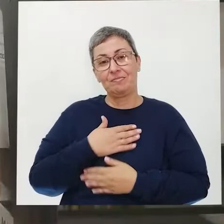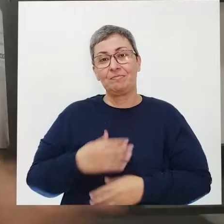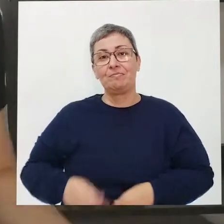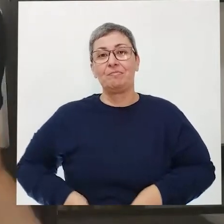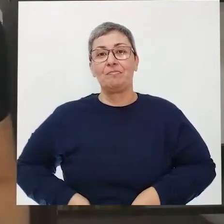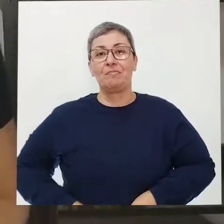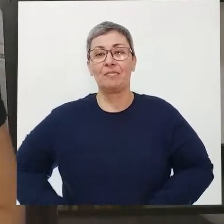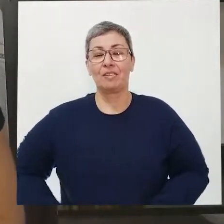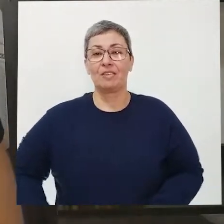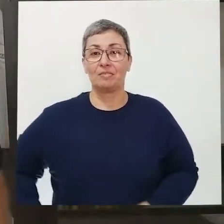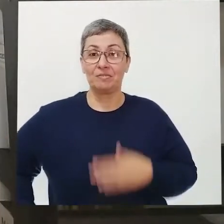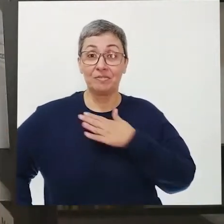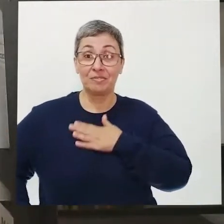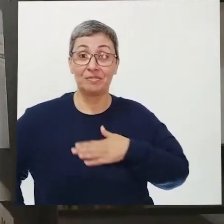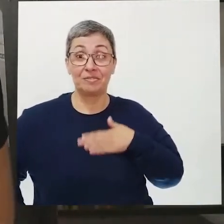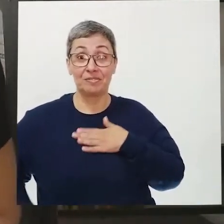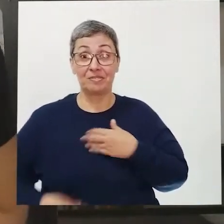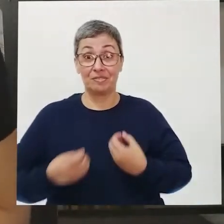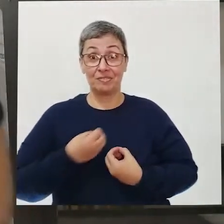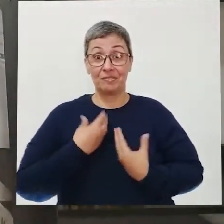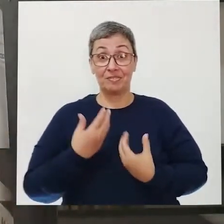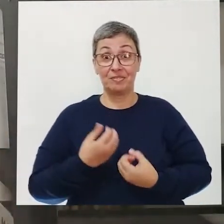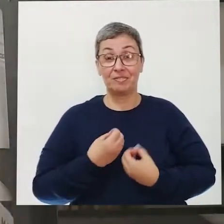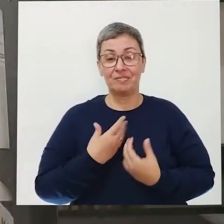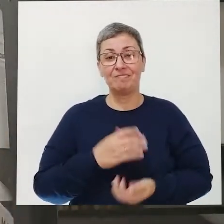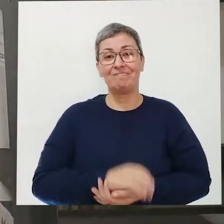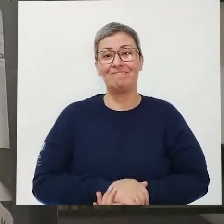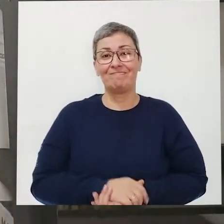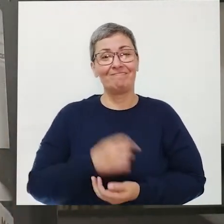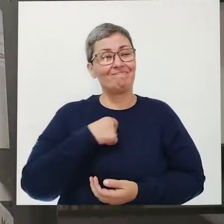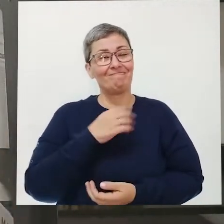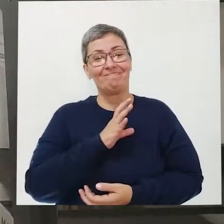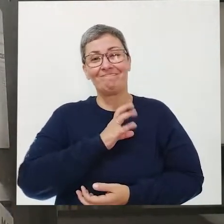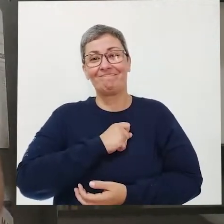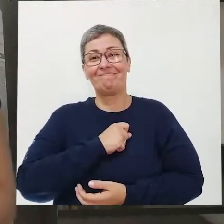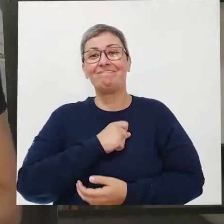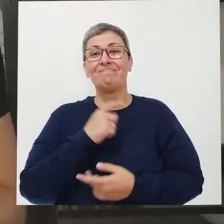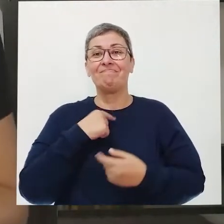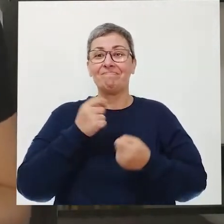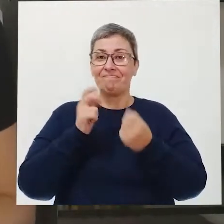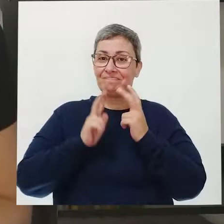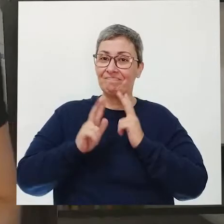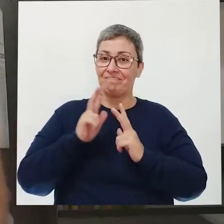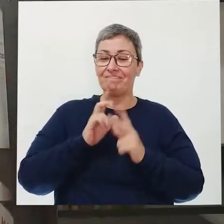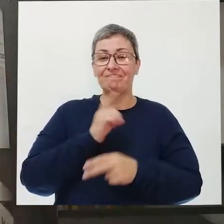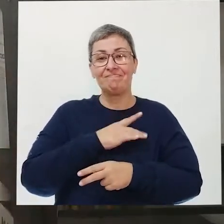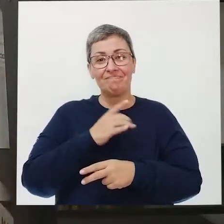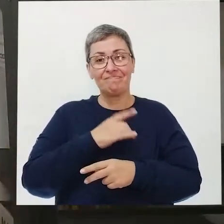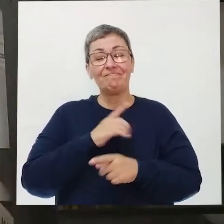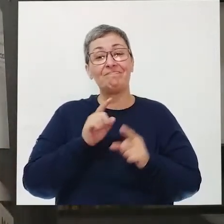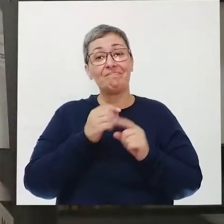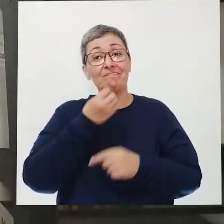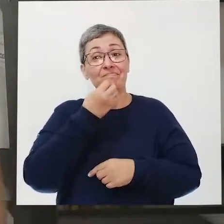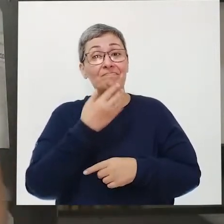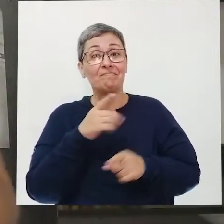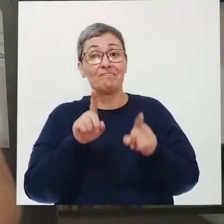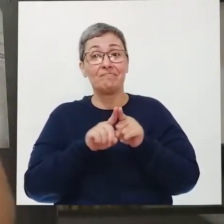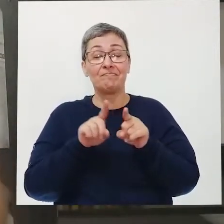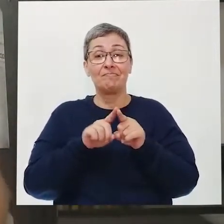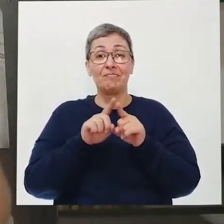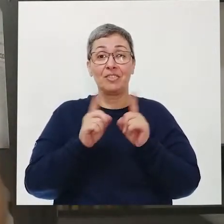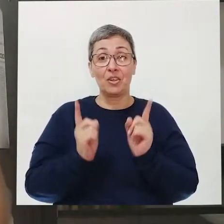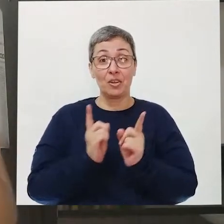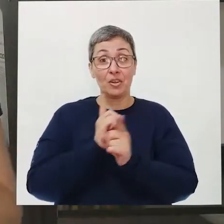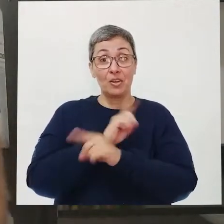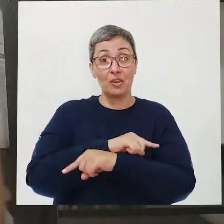E aí, gostaram do poema? Hum, eu amei. Ele nos diz que o medo também é bom. E que o